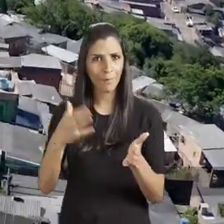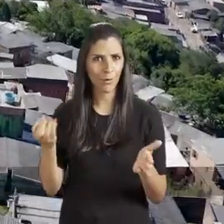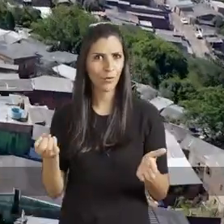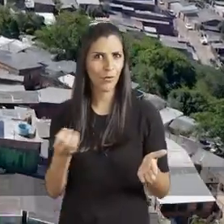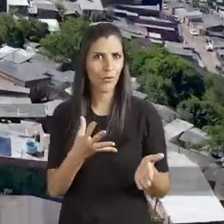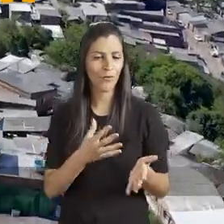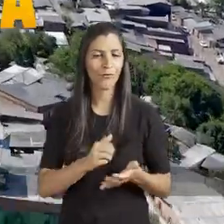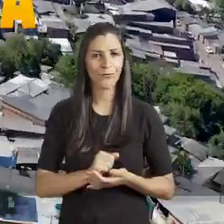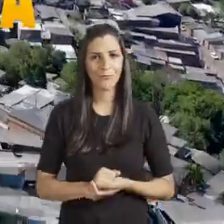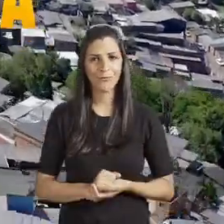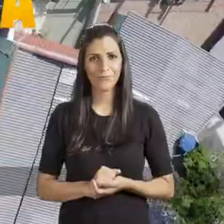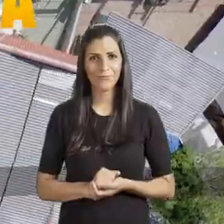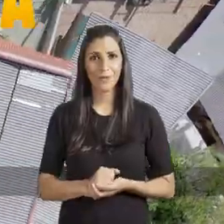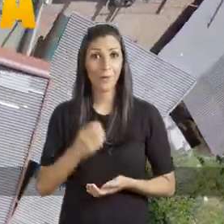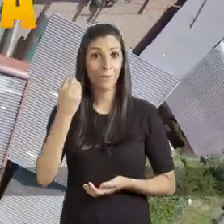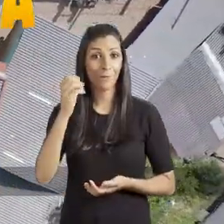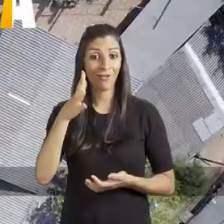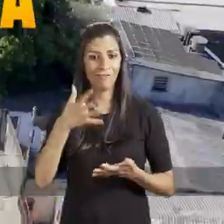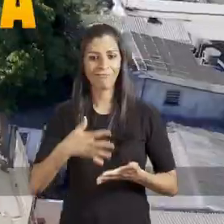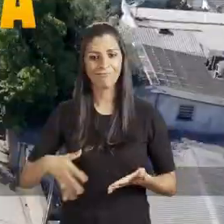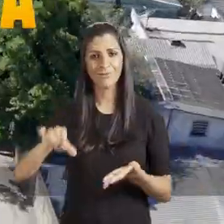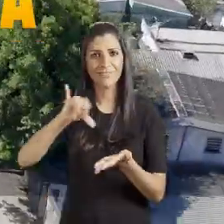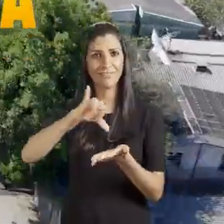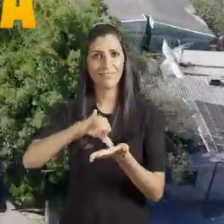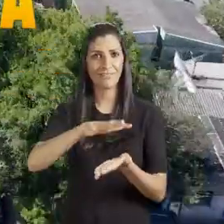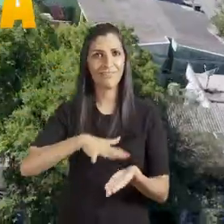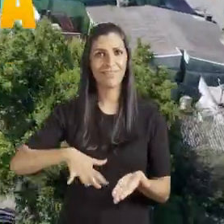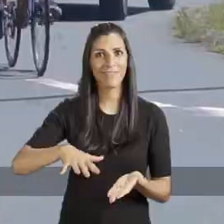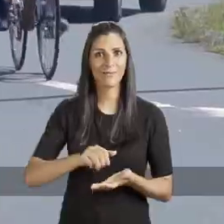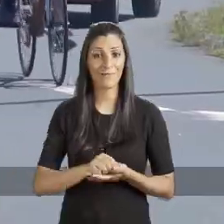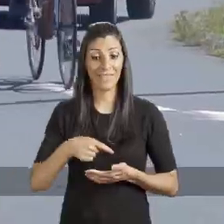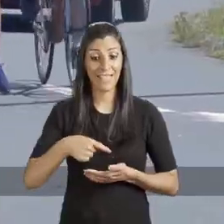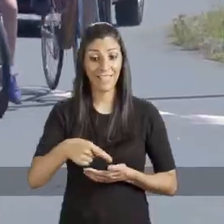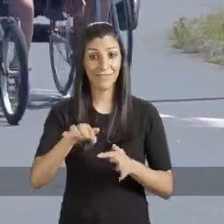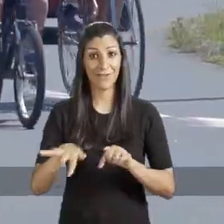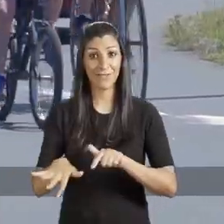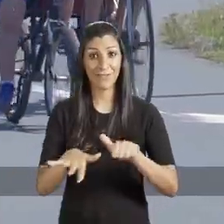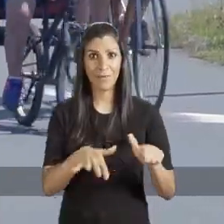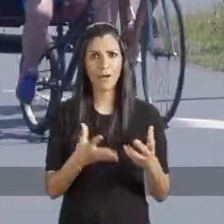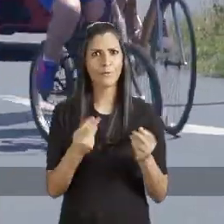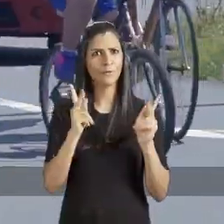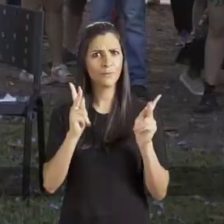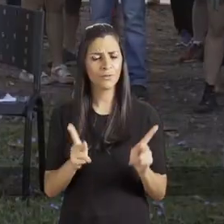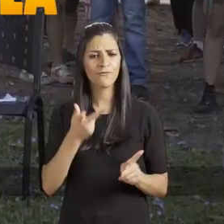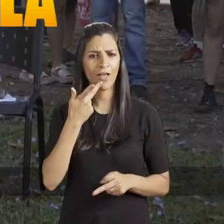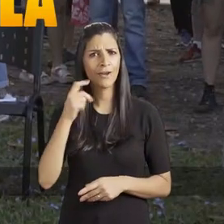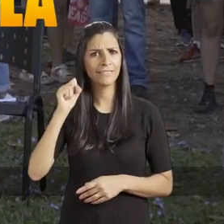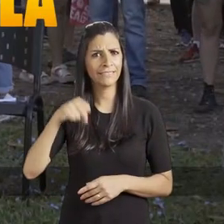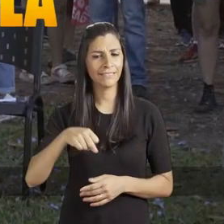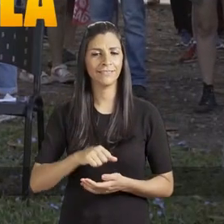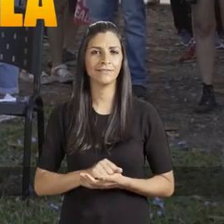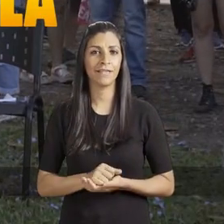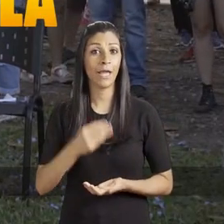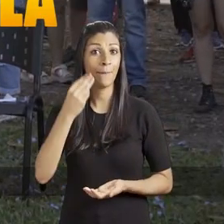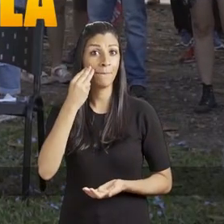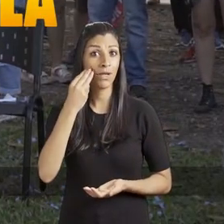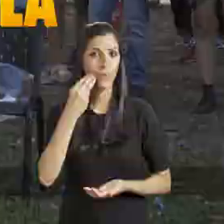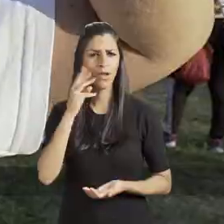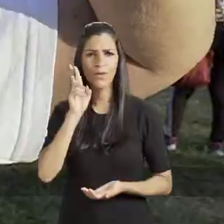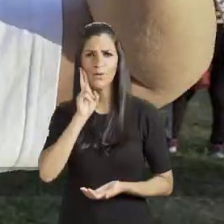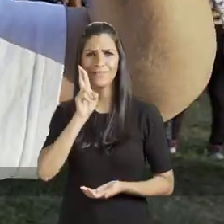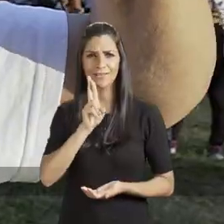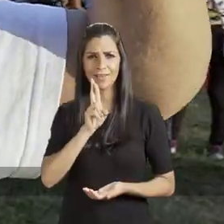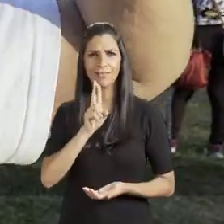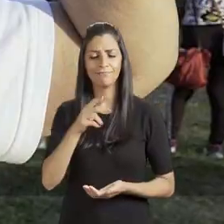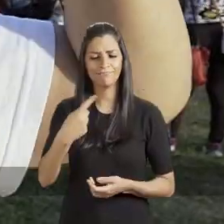Alegre seguir um caminho novo? Porto Alegre da gente, na tinta do centro, do bom e da bom já. Neste final de semana, milhares de pessoas disseram que sim. Manuela